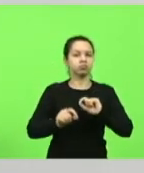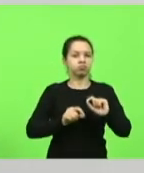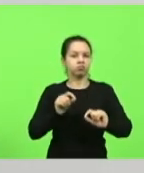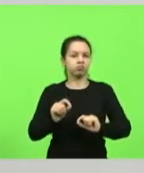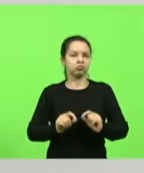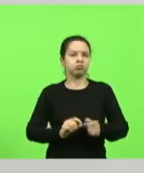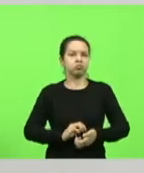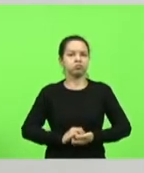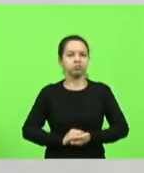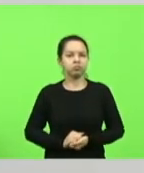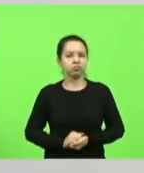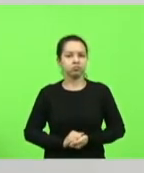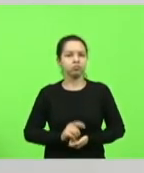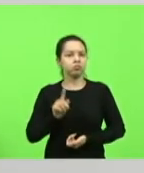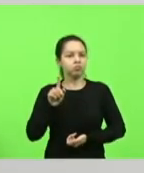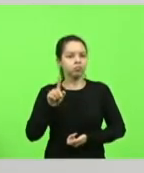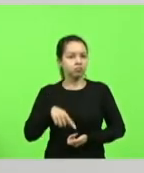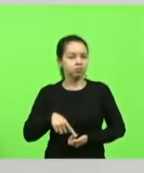é com relação